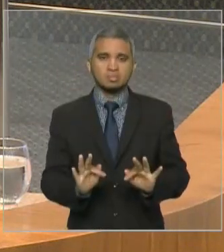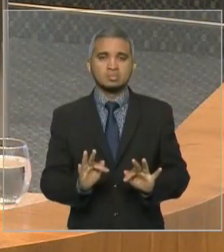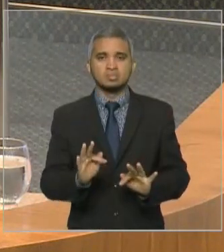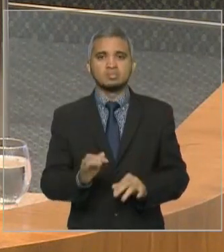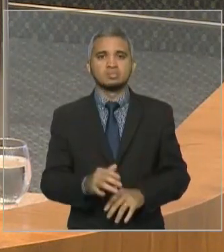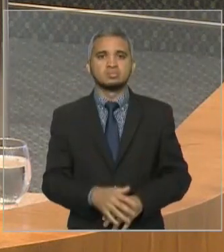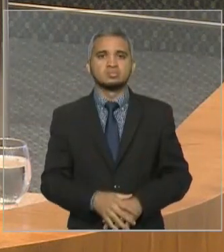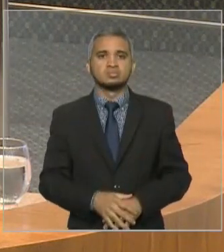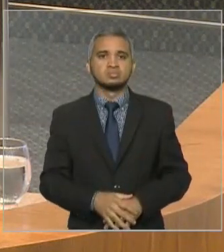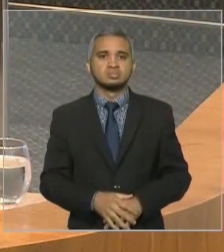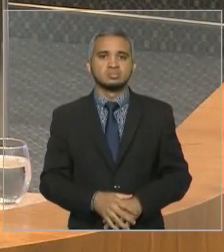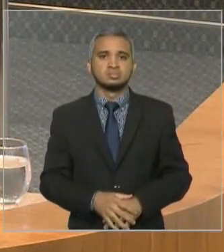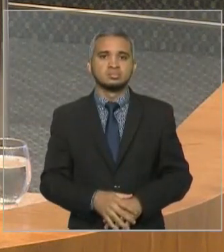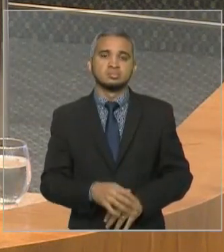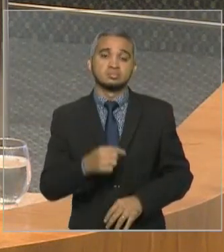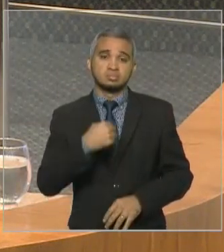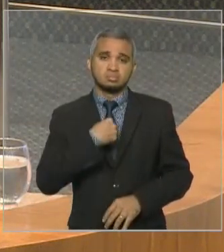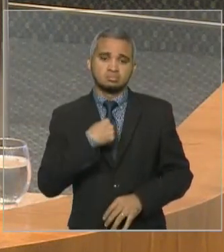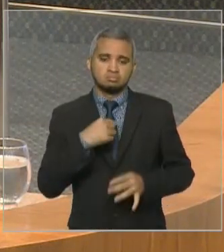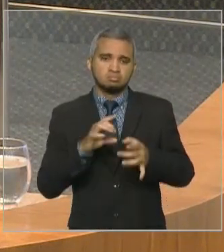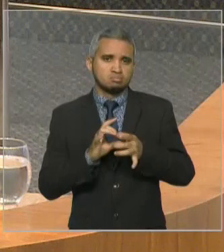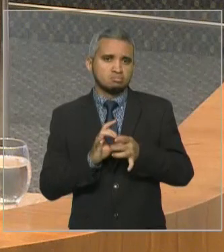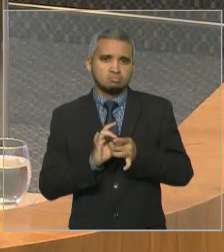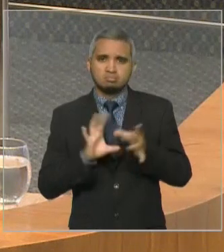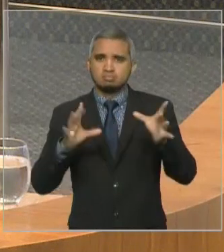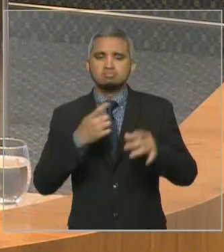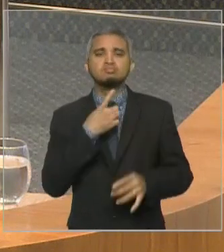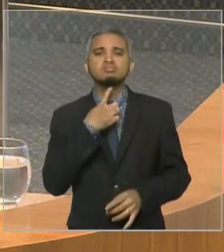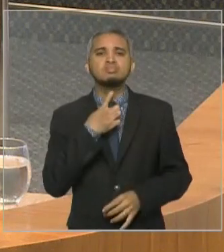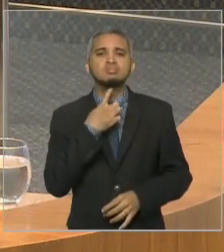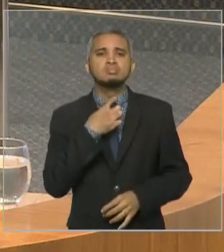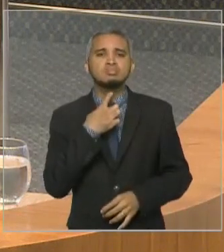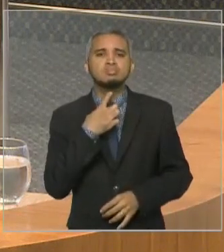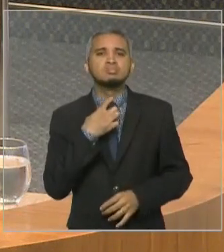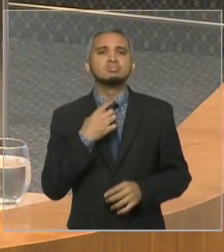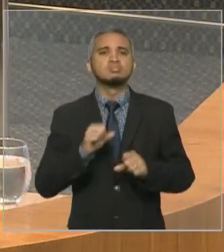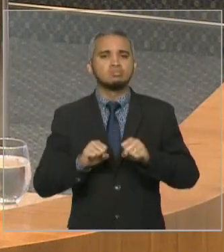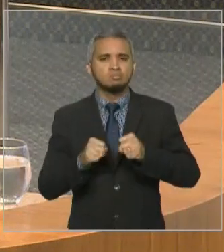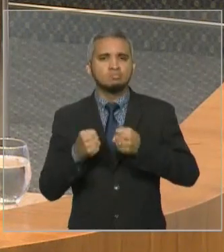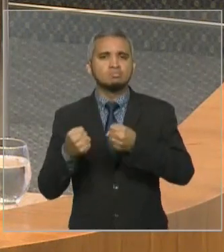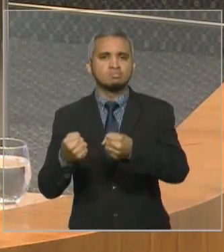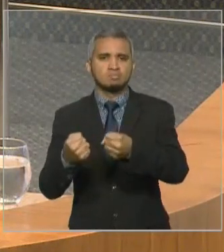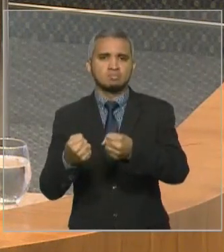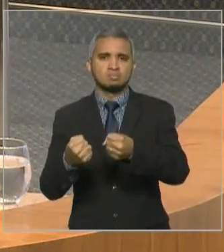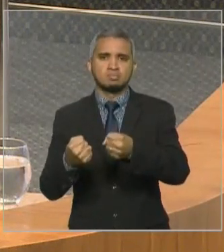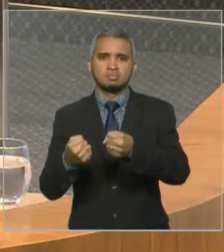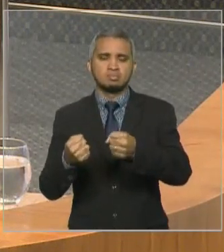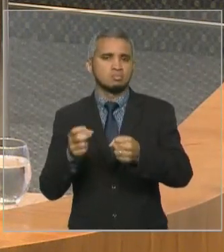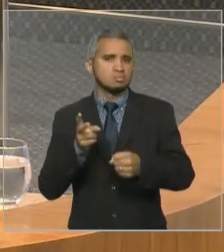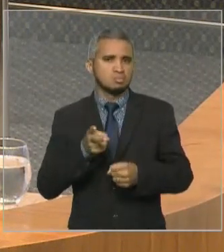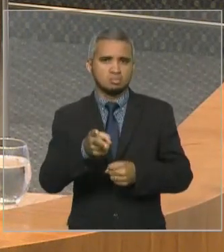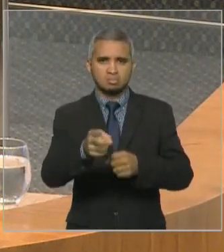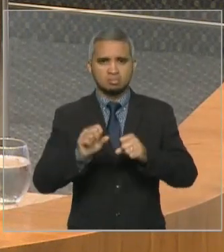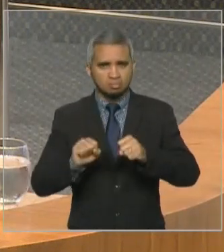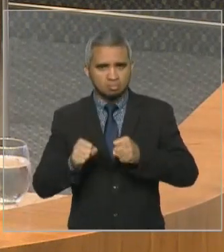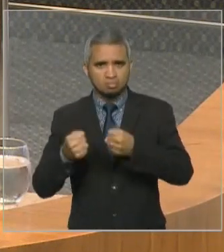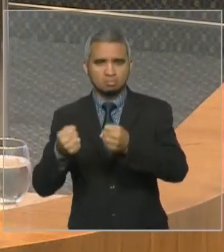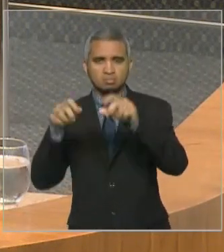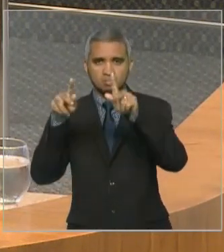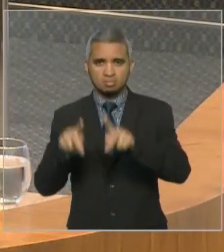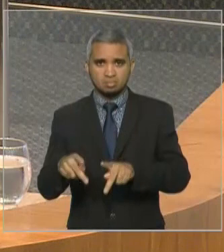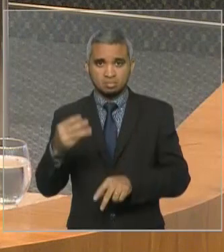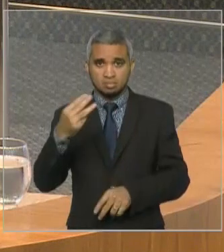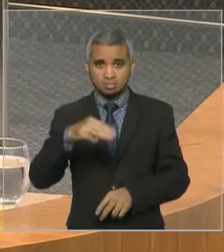porque a disposição nossa em defender o que nós fizemos no primeiro mandato é muito grande, mas a maior